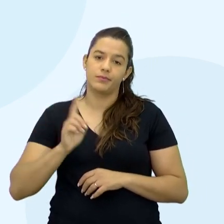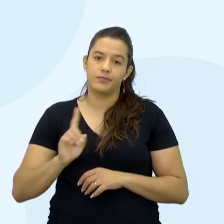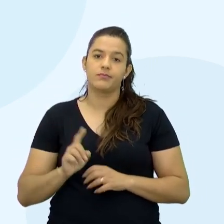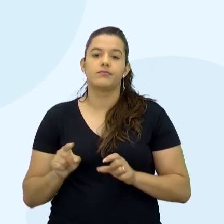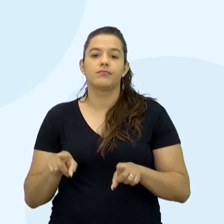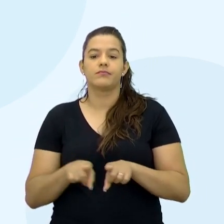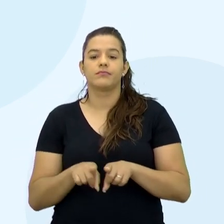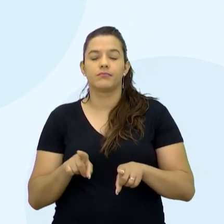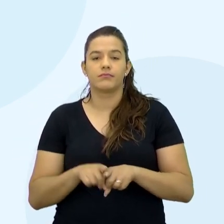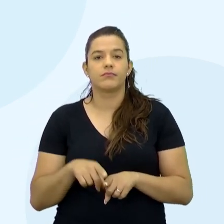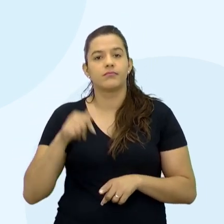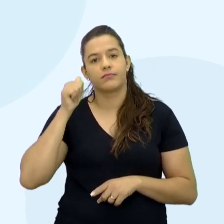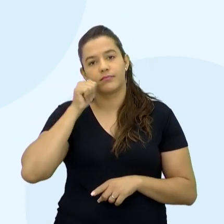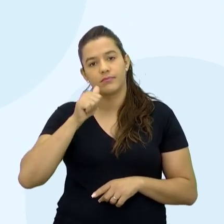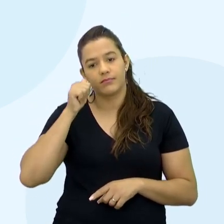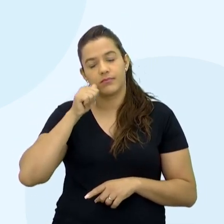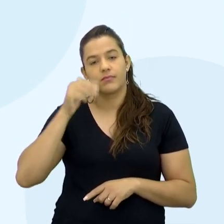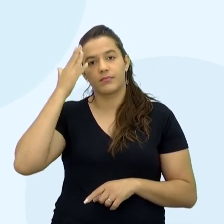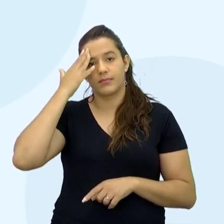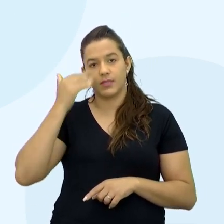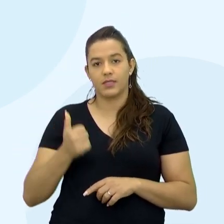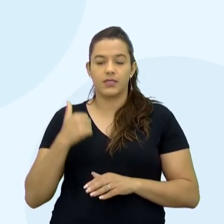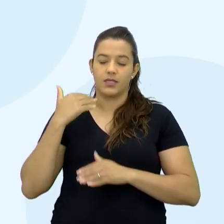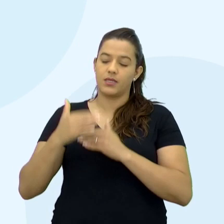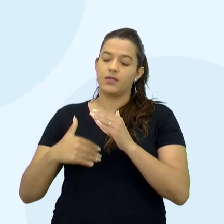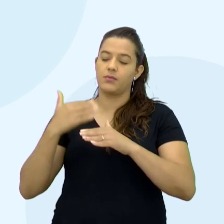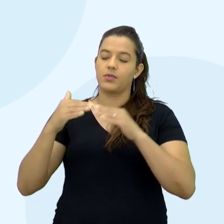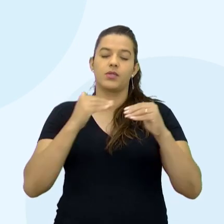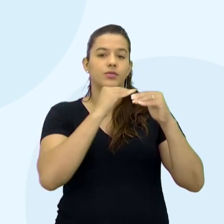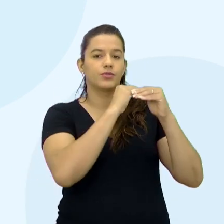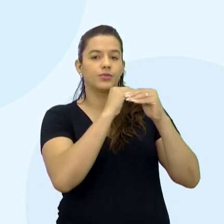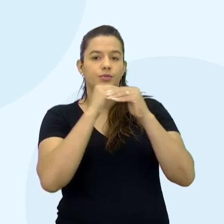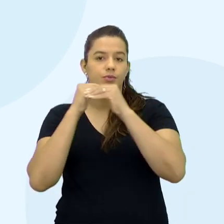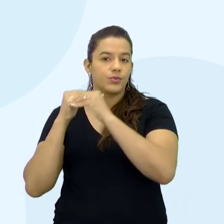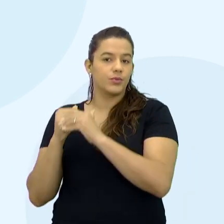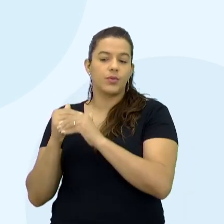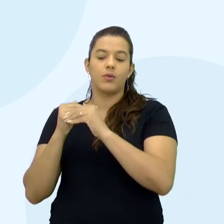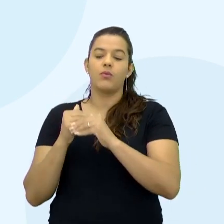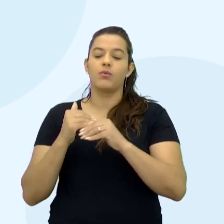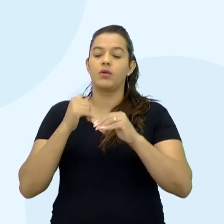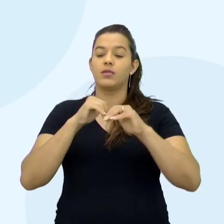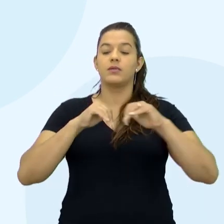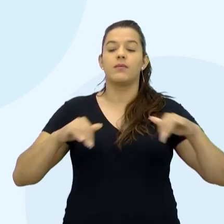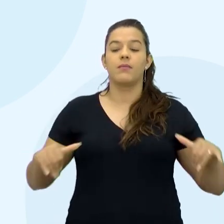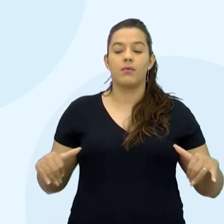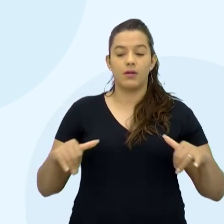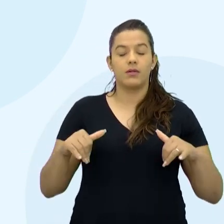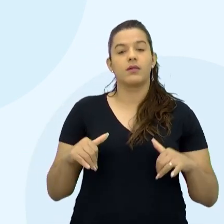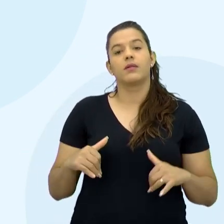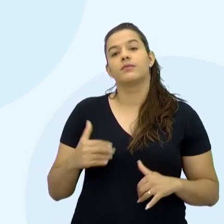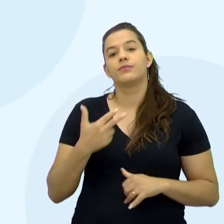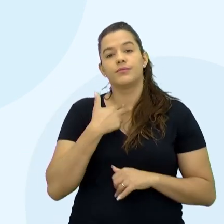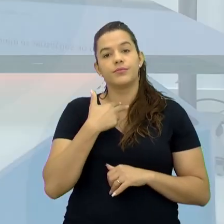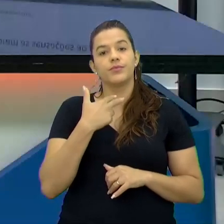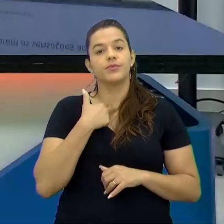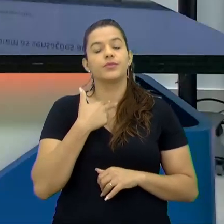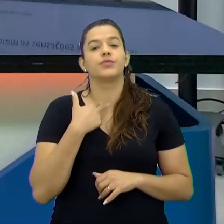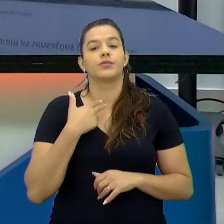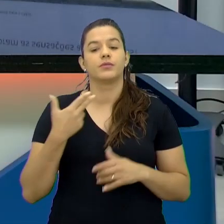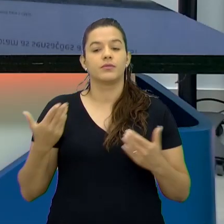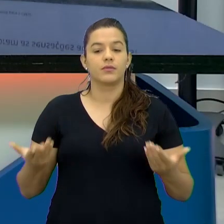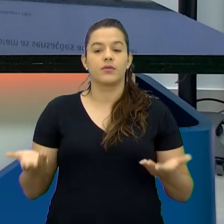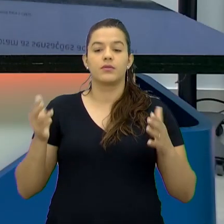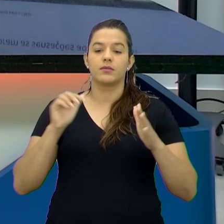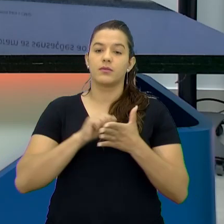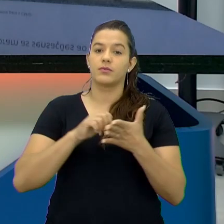sei que a gente vem Em um processo de igualar Não era para separar Os times dessa forma As